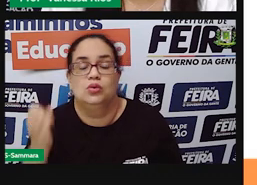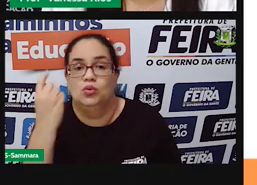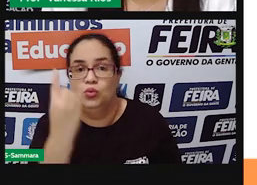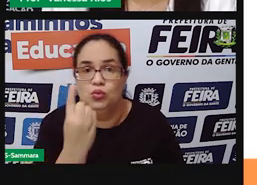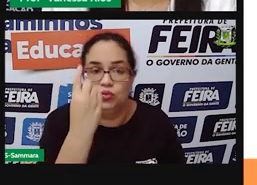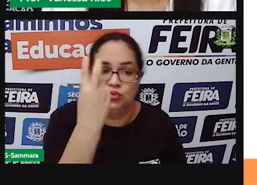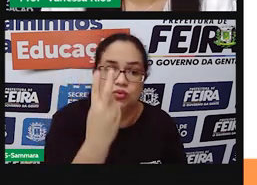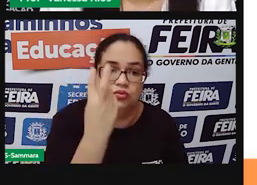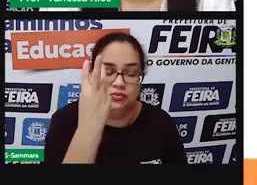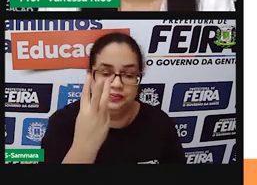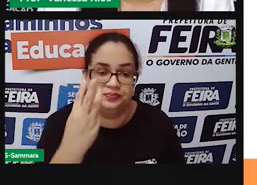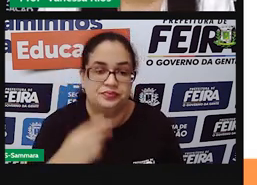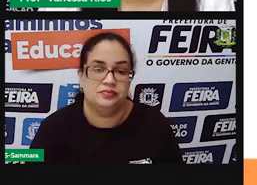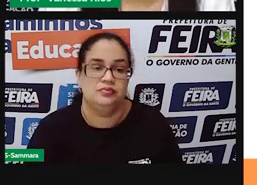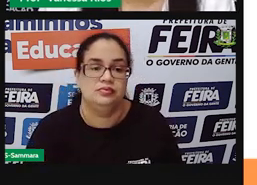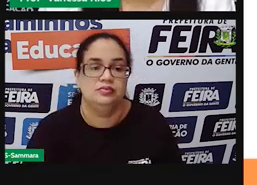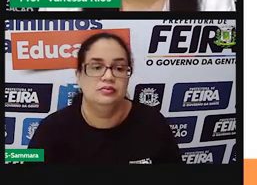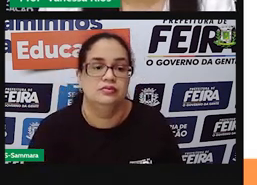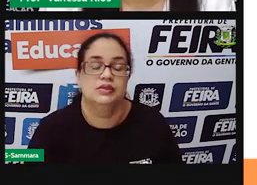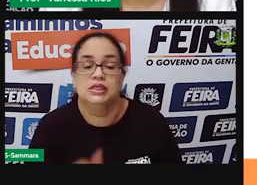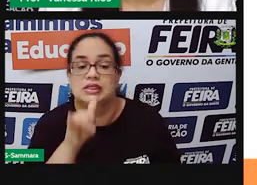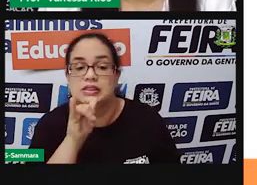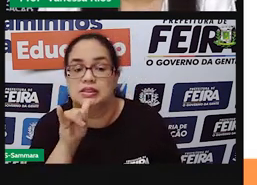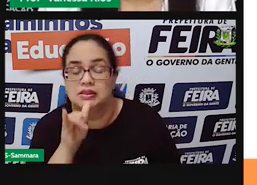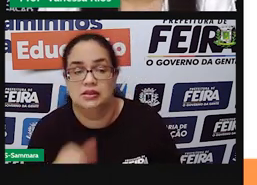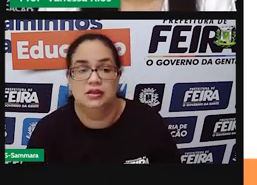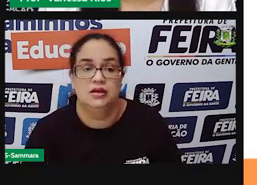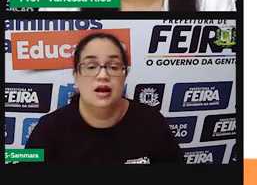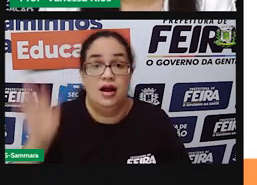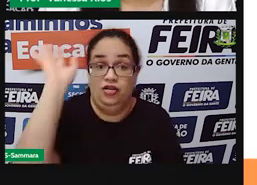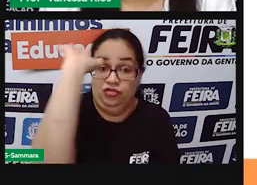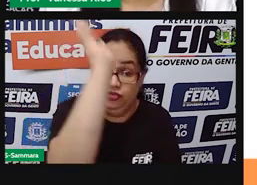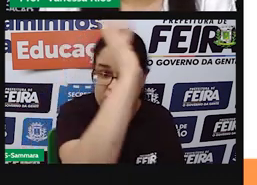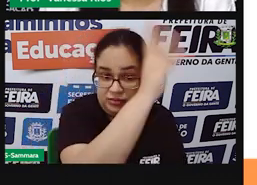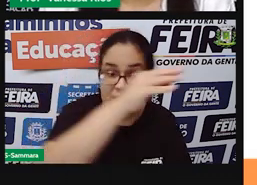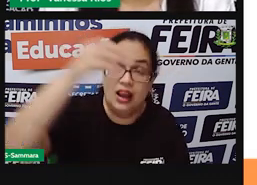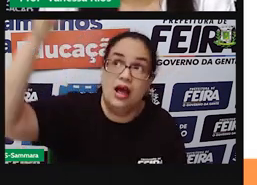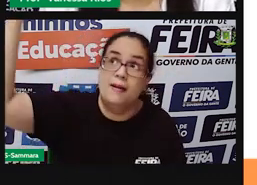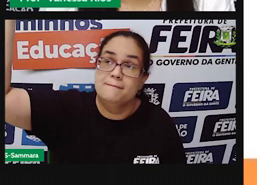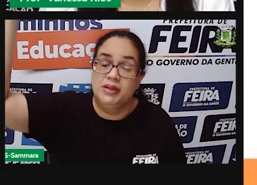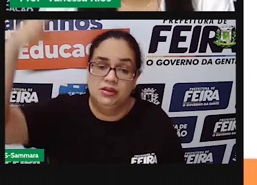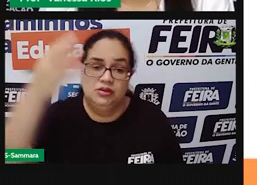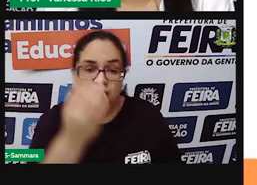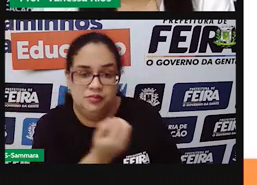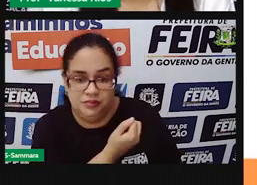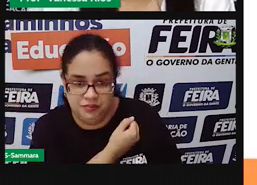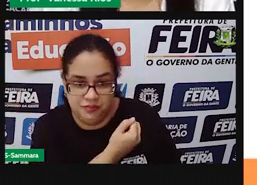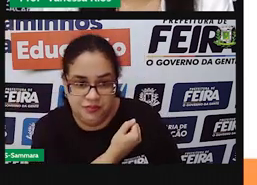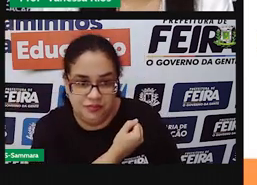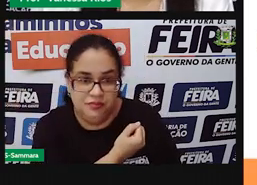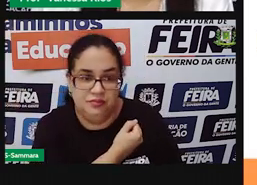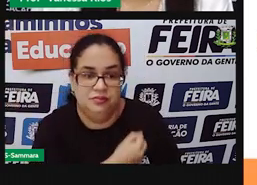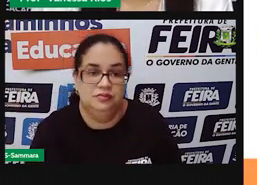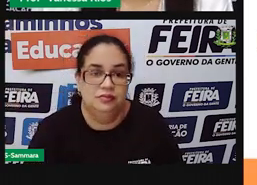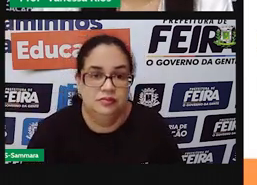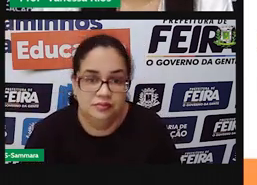um, dois, três. E aí os exemplos são a árvore, lâmpada, número.